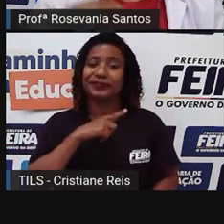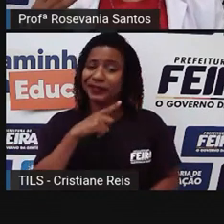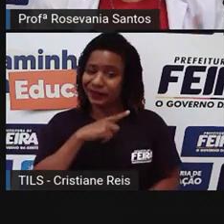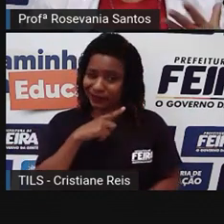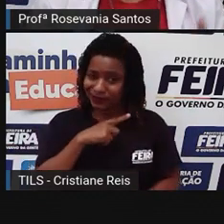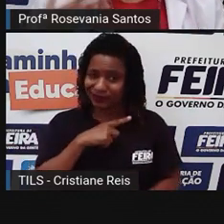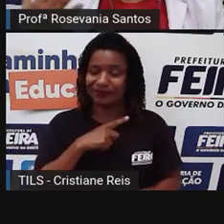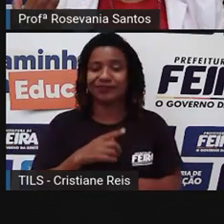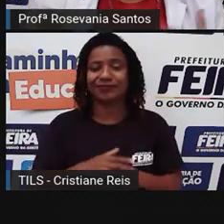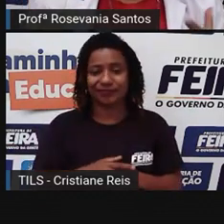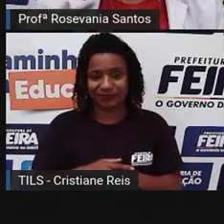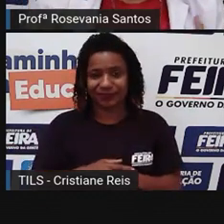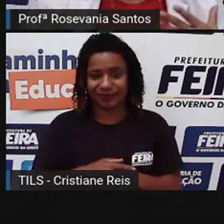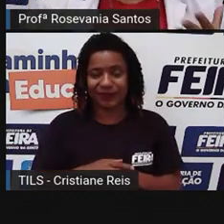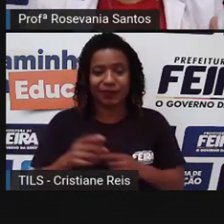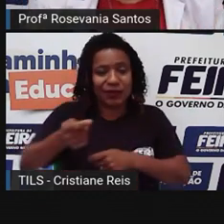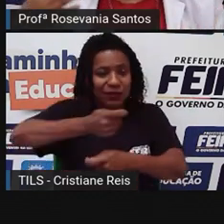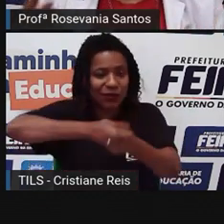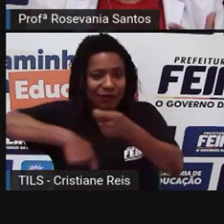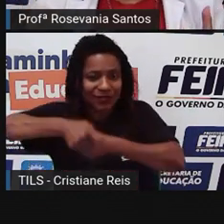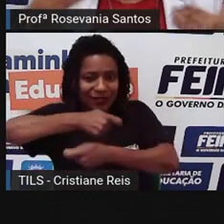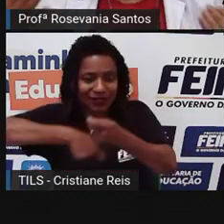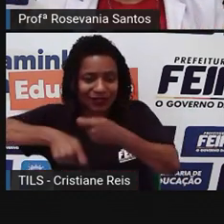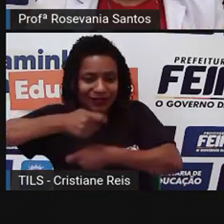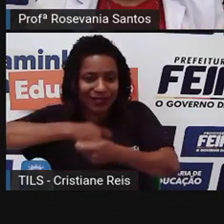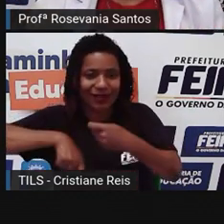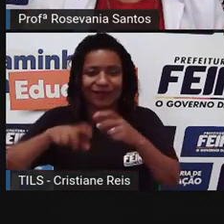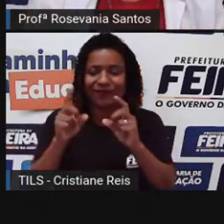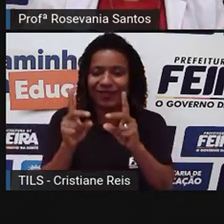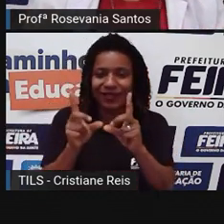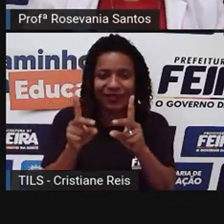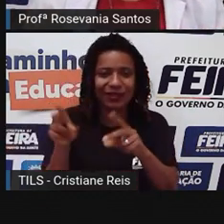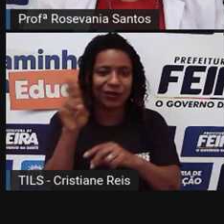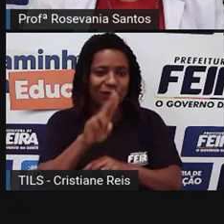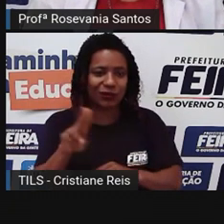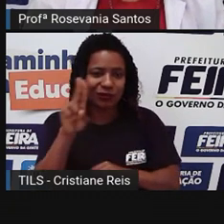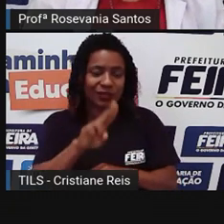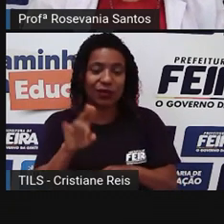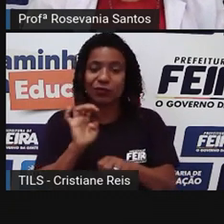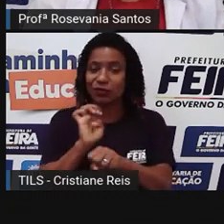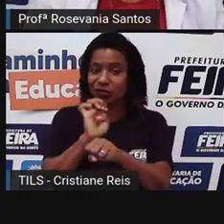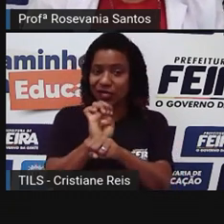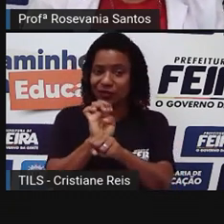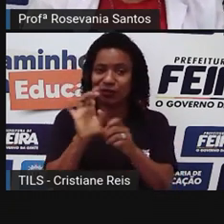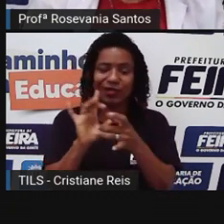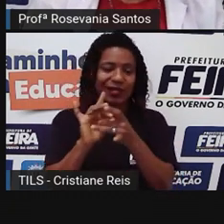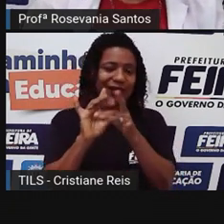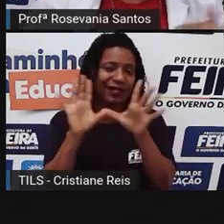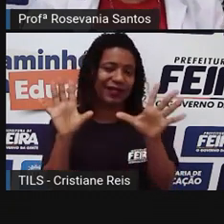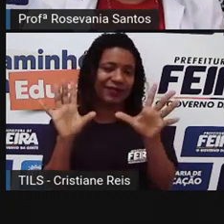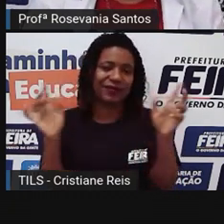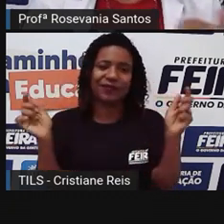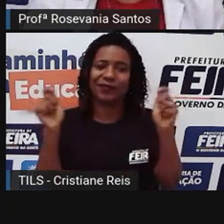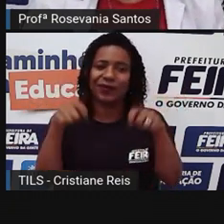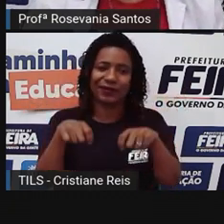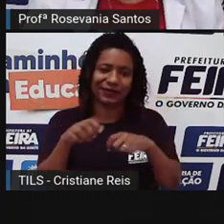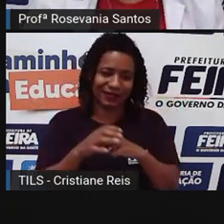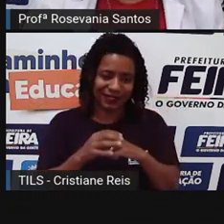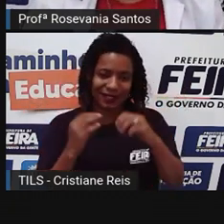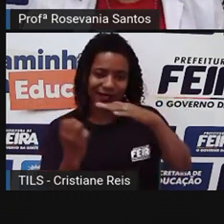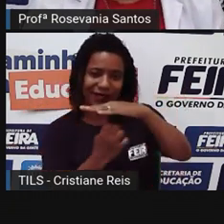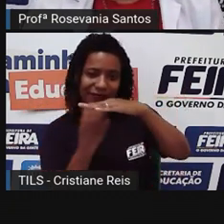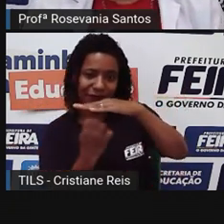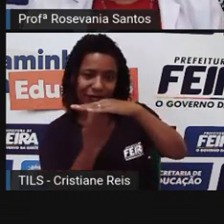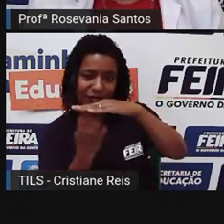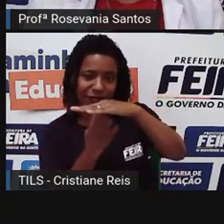lá e poder comercializar, poder vender, poder usar, né, o próprio Estado. Então, tem empresas de outros países dentro